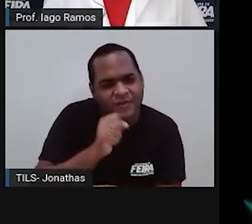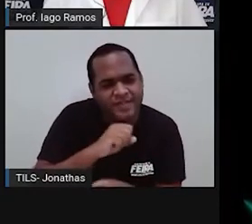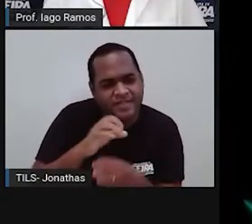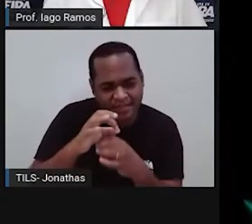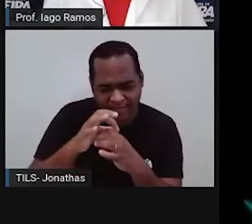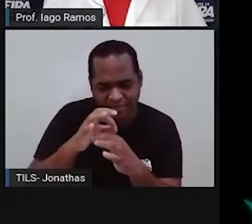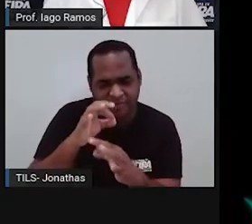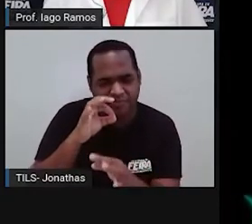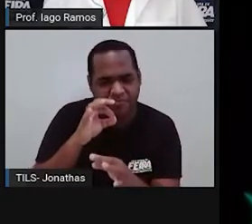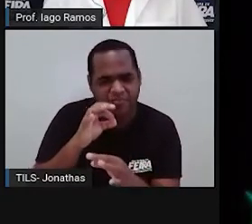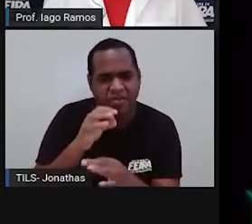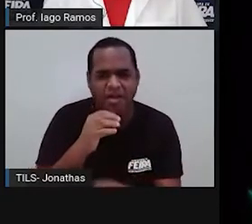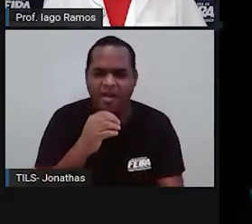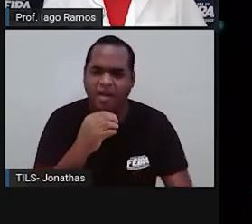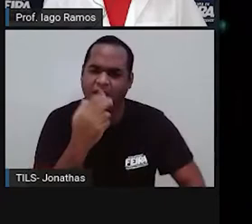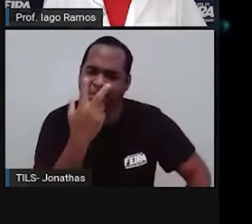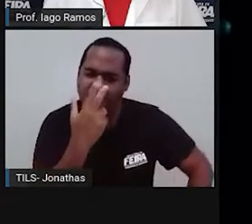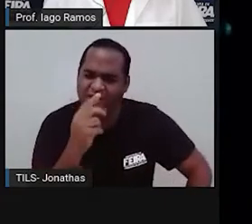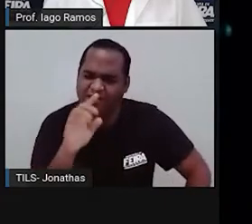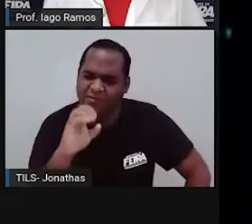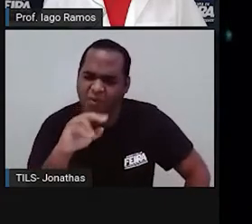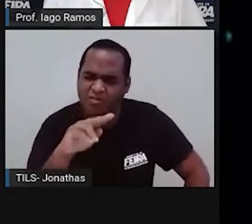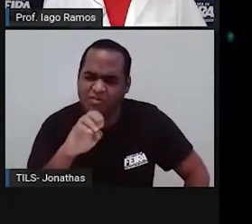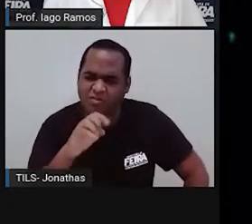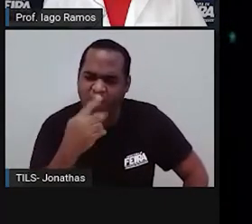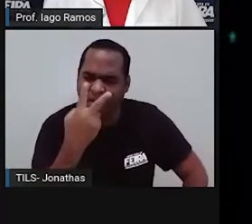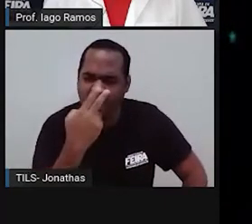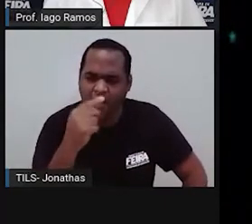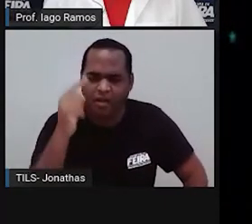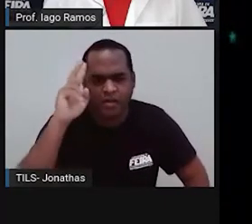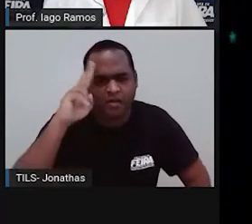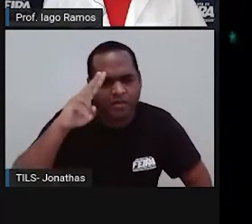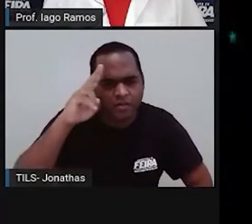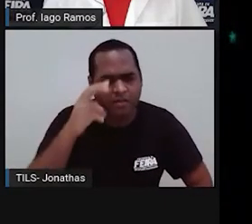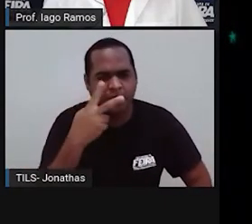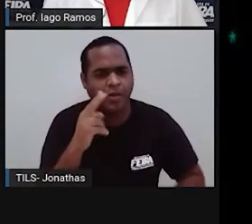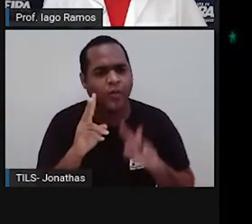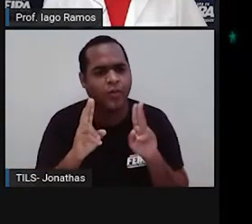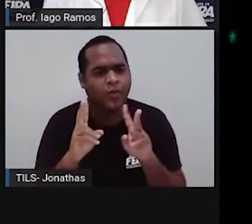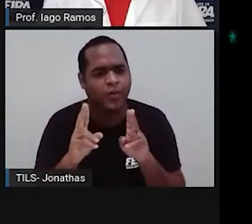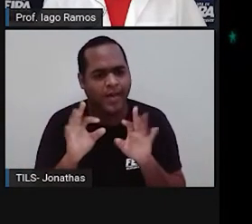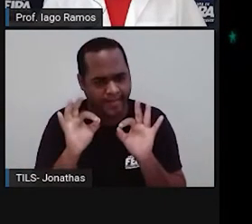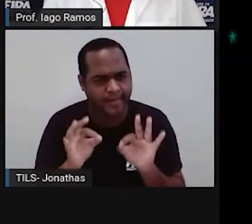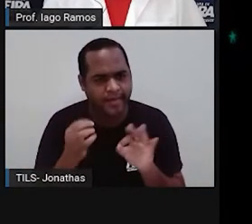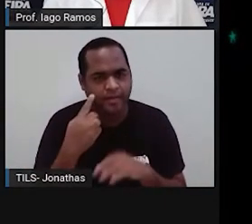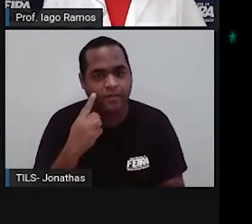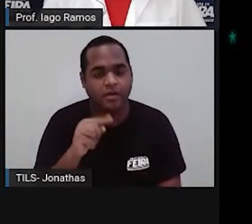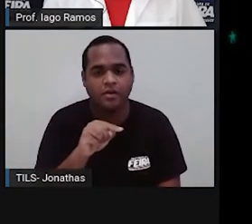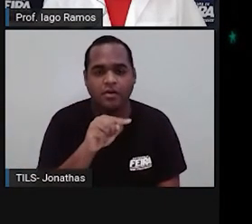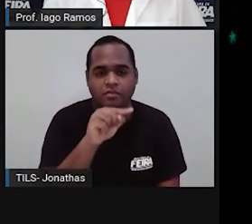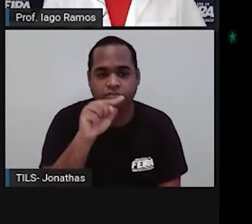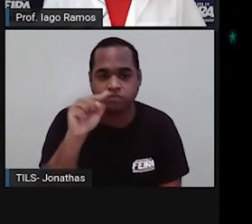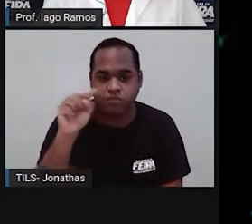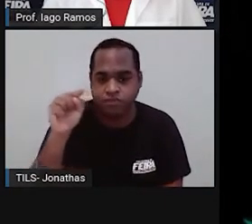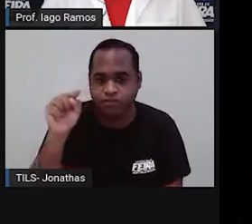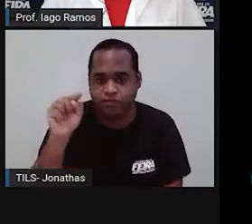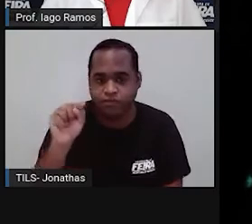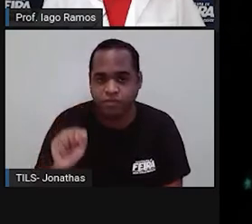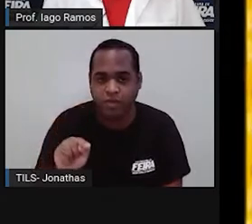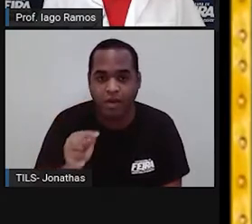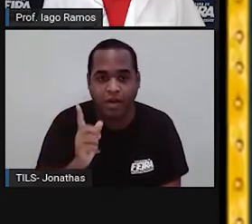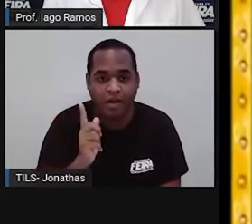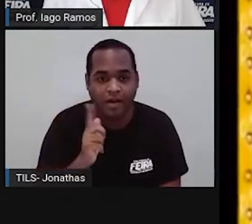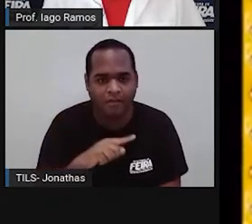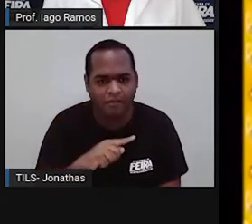lembra um cone. Então vamos para lá, né? Vamos colocar aqui o nosso personagemzinho aqui dentro.